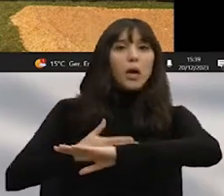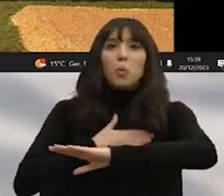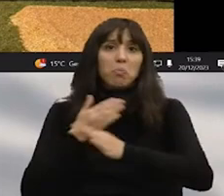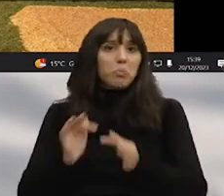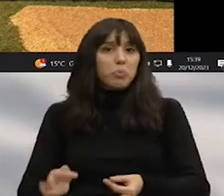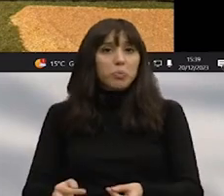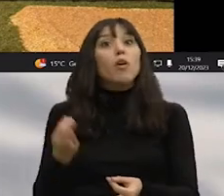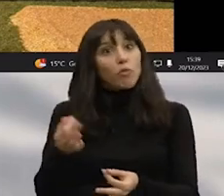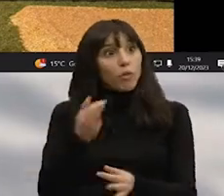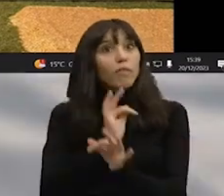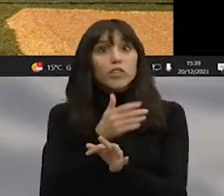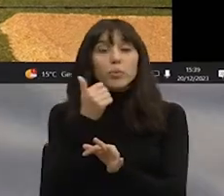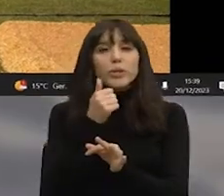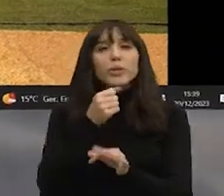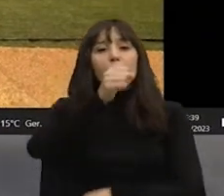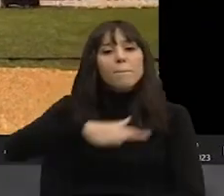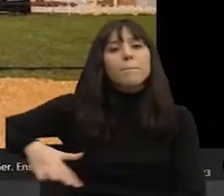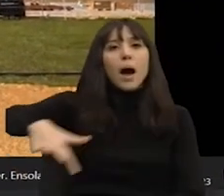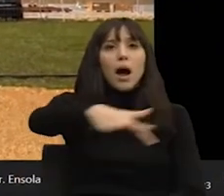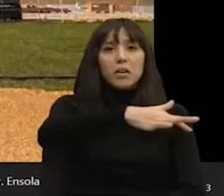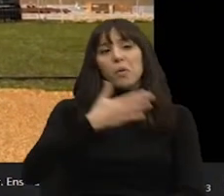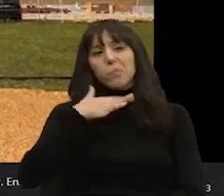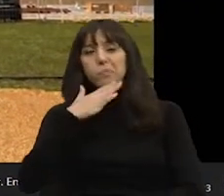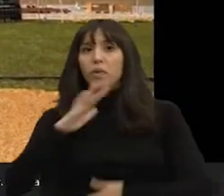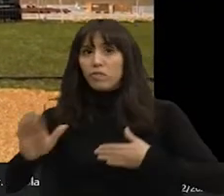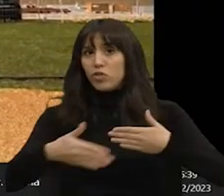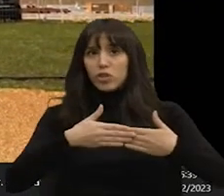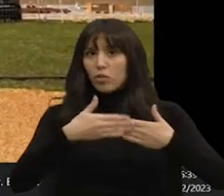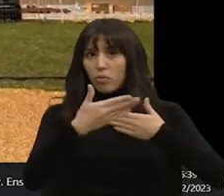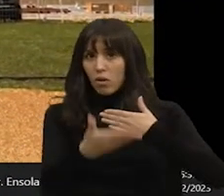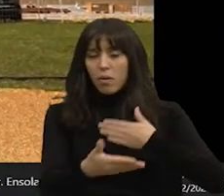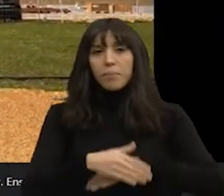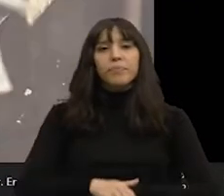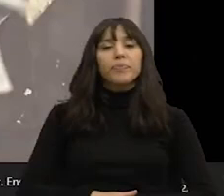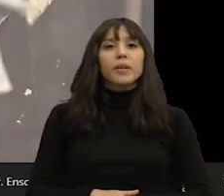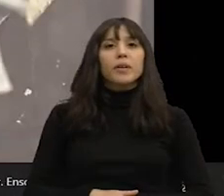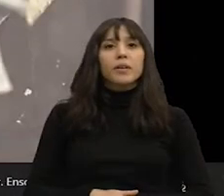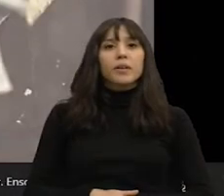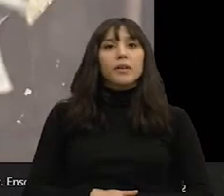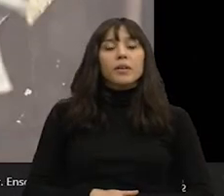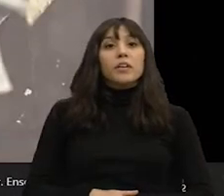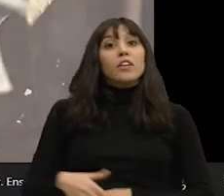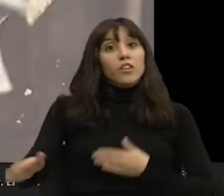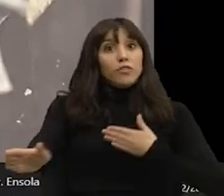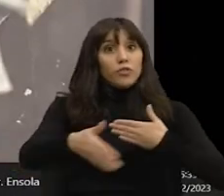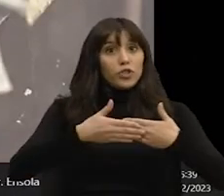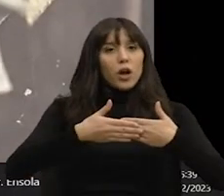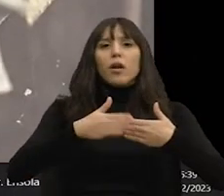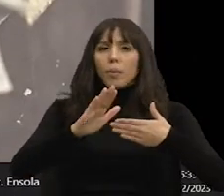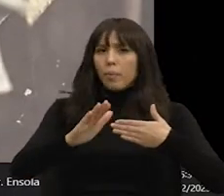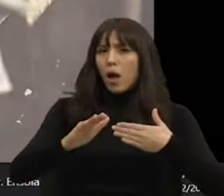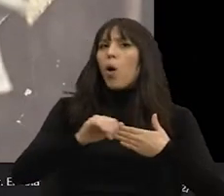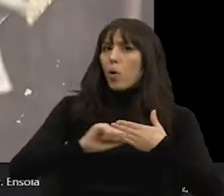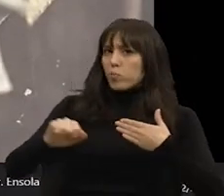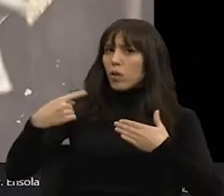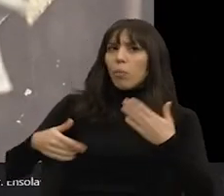ter sido bonita, mas o parque continua parcialmente fechado. E para fechar, não se diga que a oposição não tem propostas.